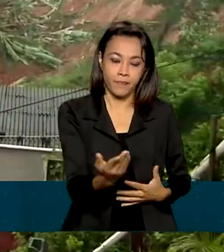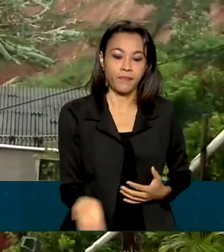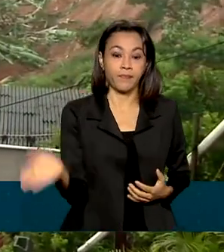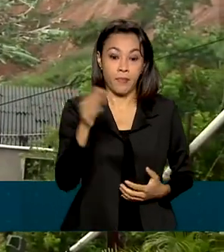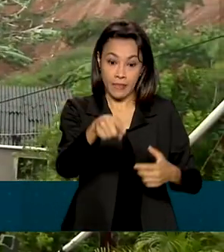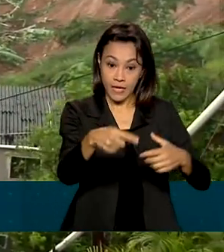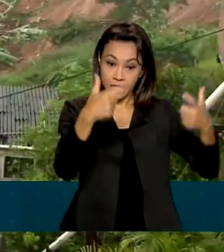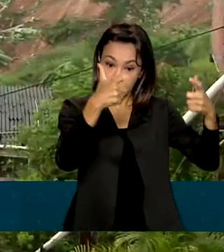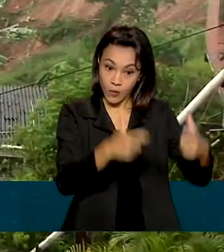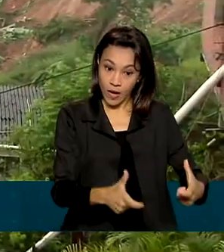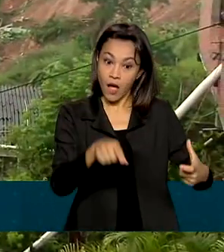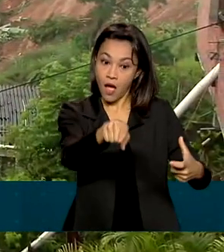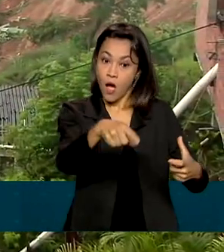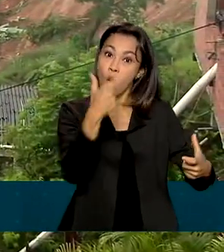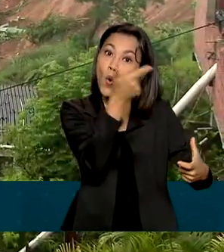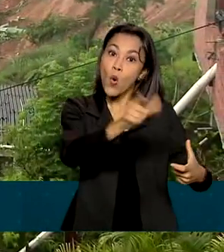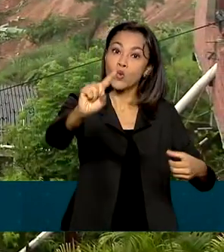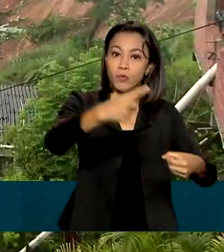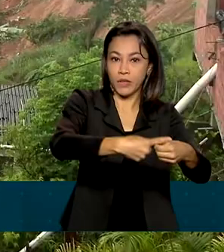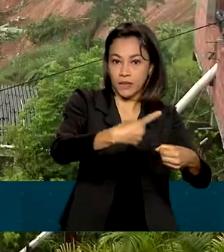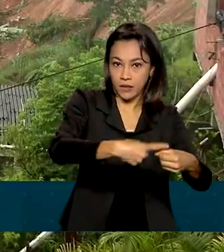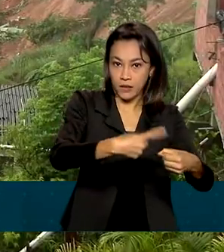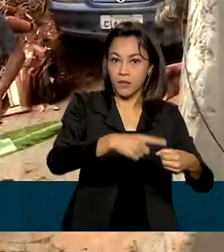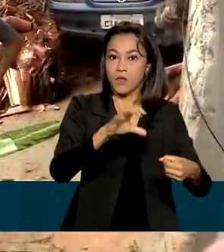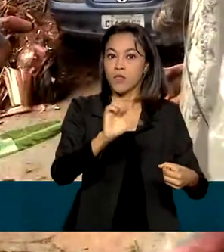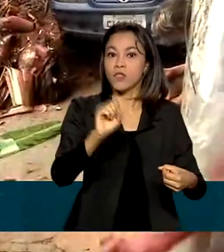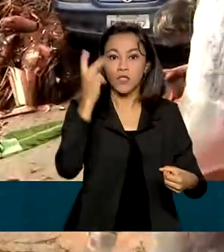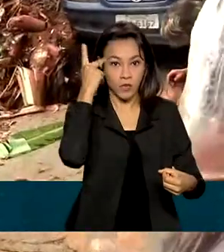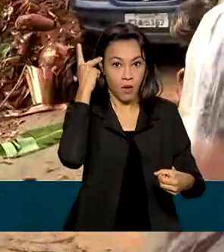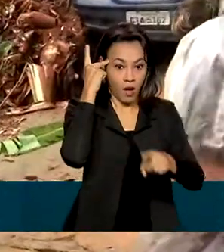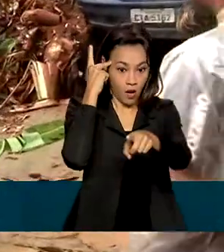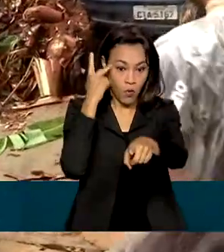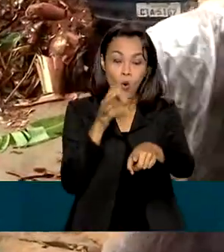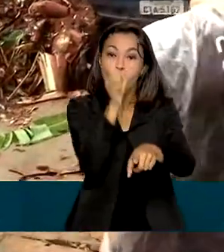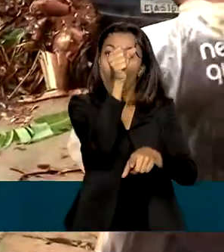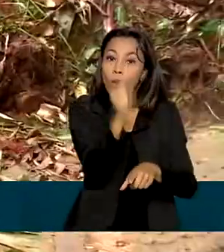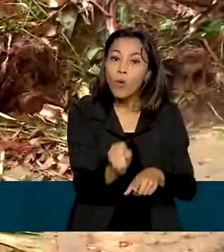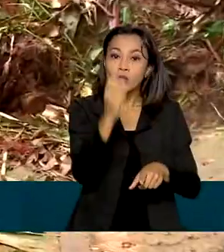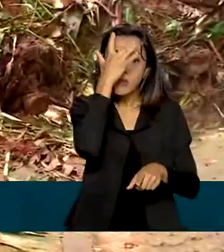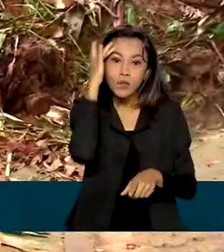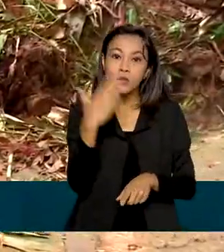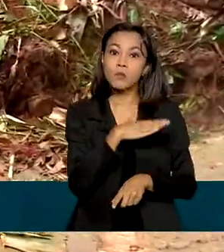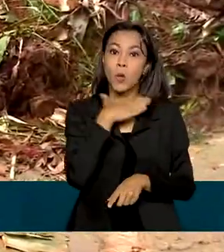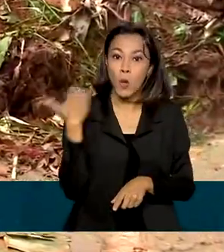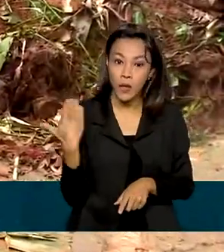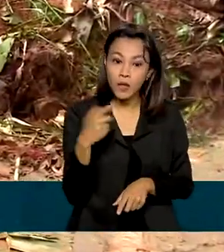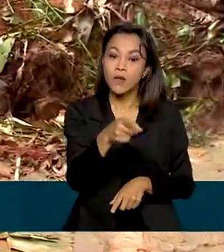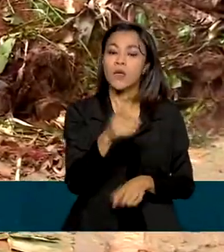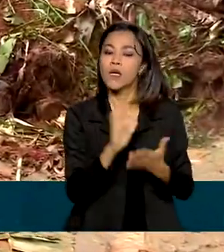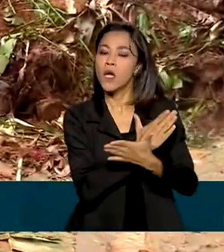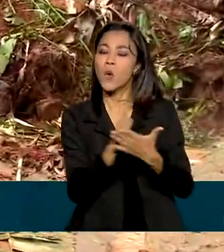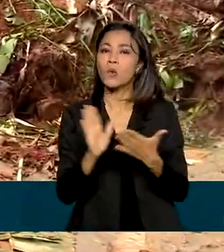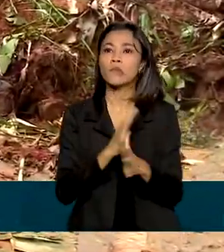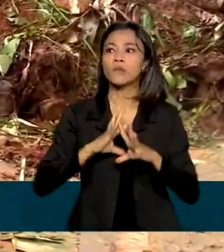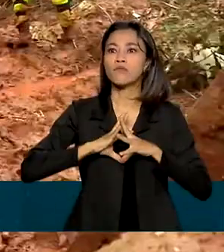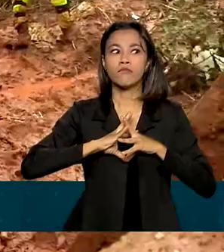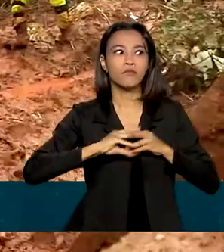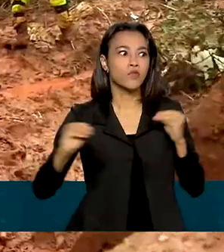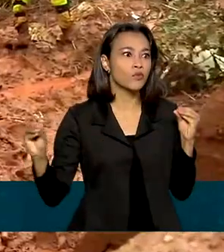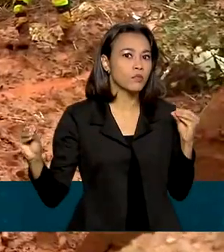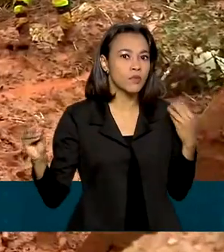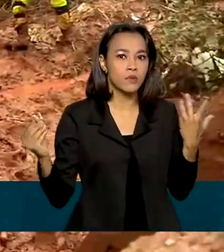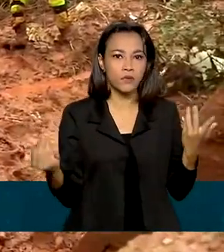Franco da Rocha, outro município da Grande São Paulo, oito pessoas morreram e algumas continuam desaparecidas